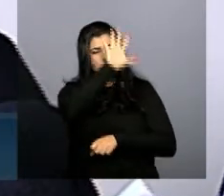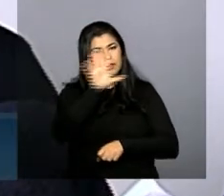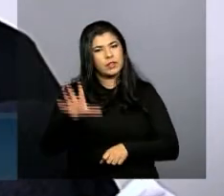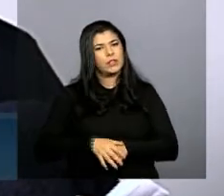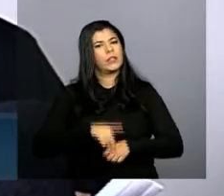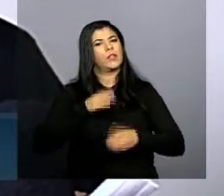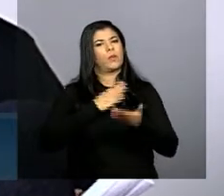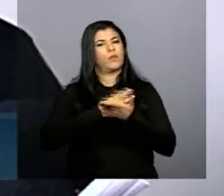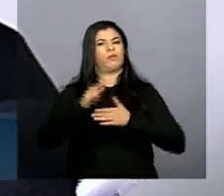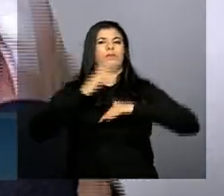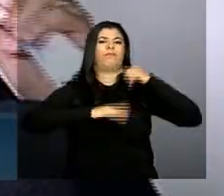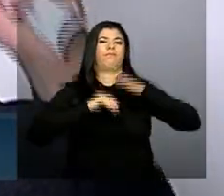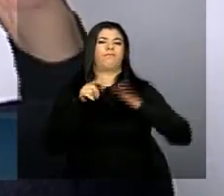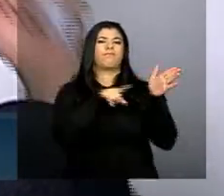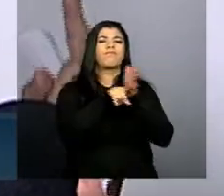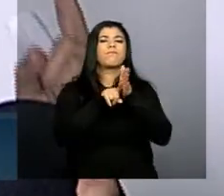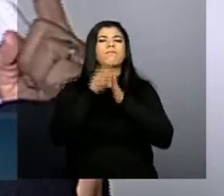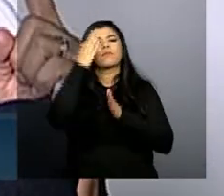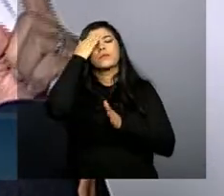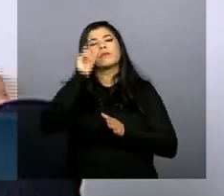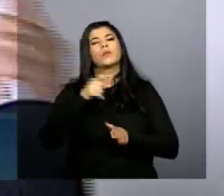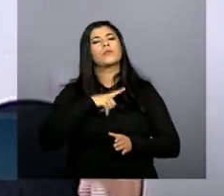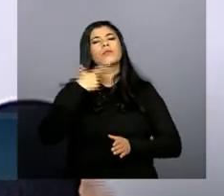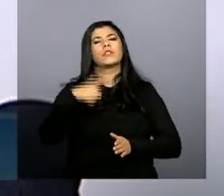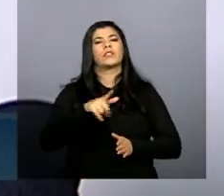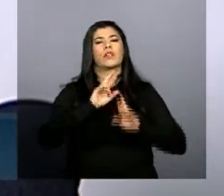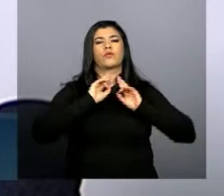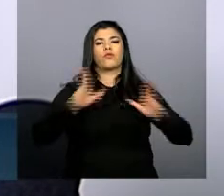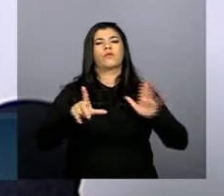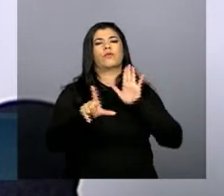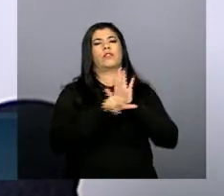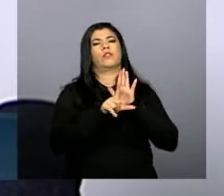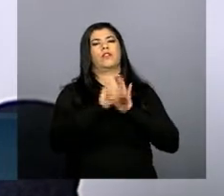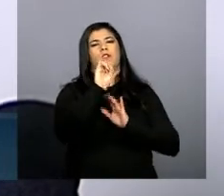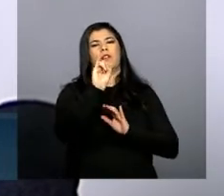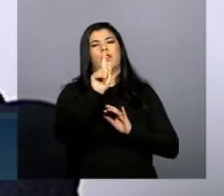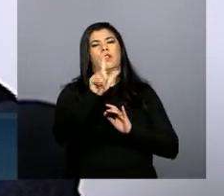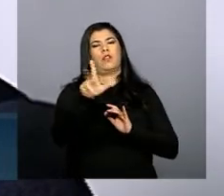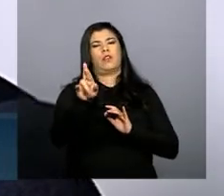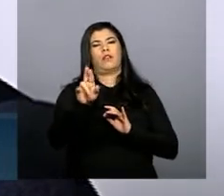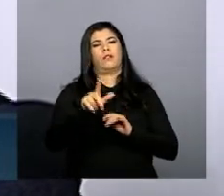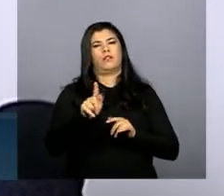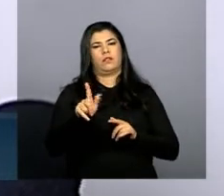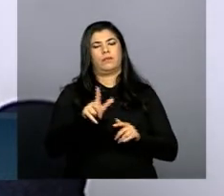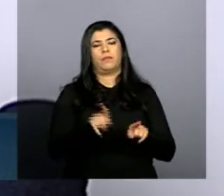ilegalidade sobre o que é ilegal e que a lei é muito clara em relação a isso tá bom